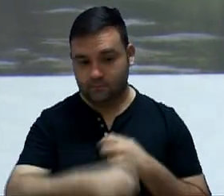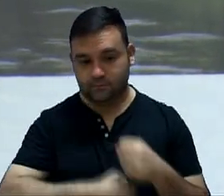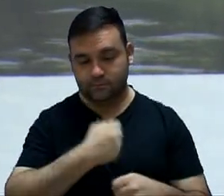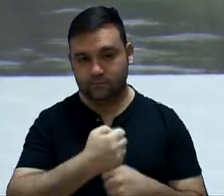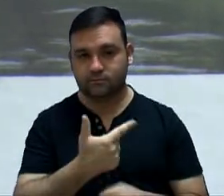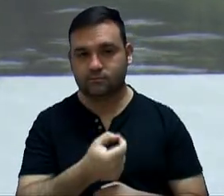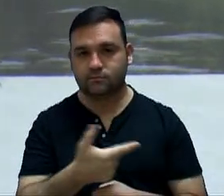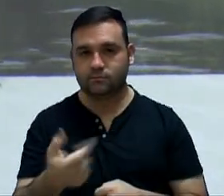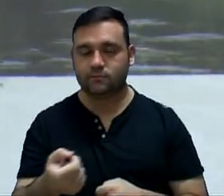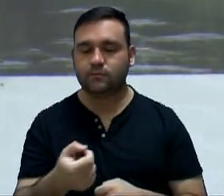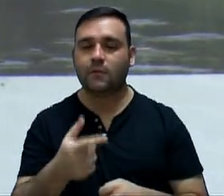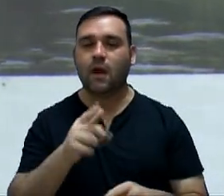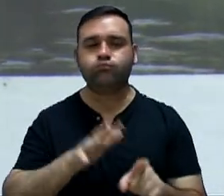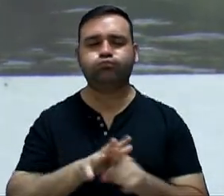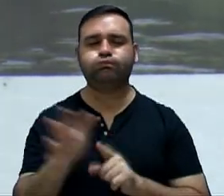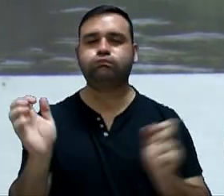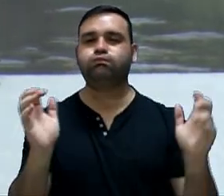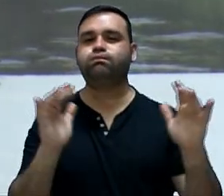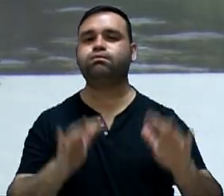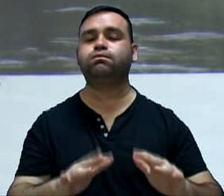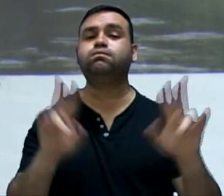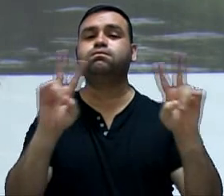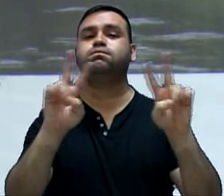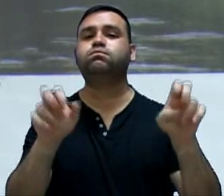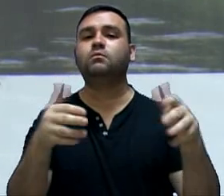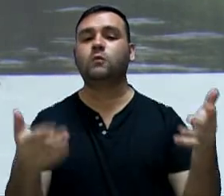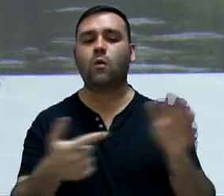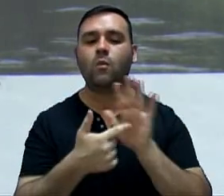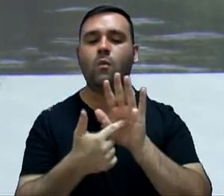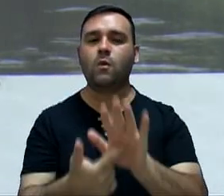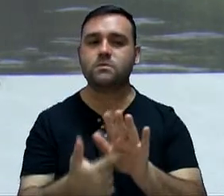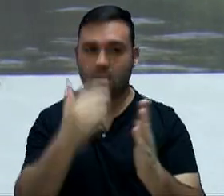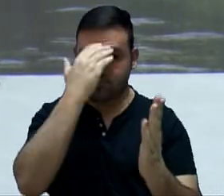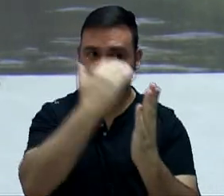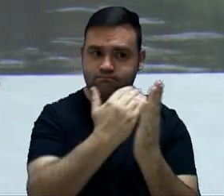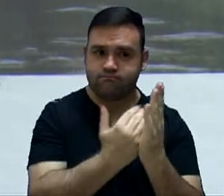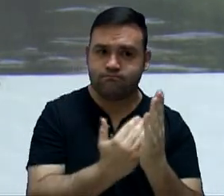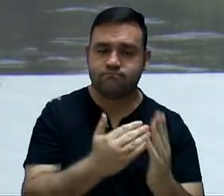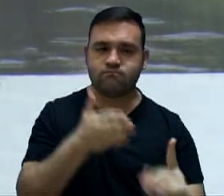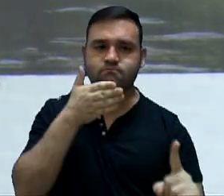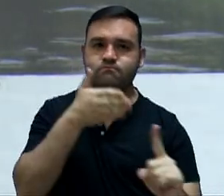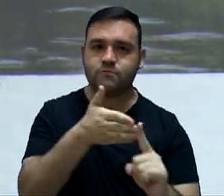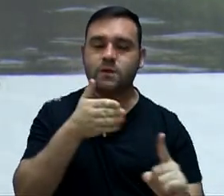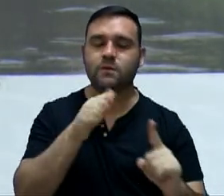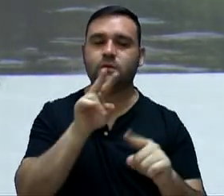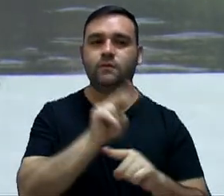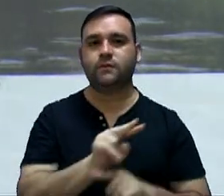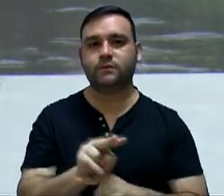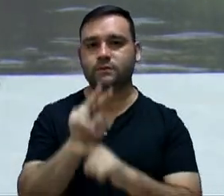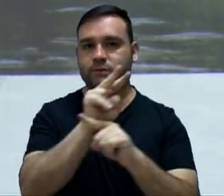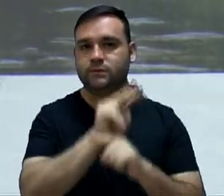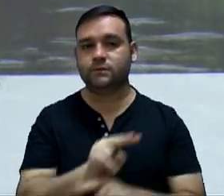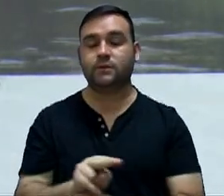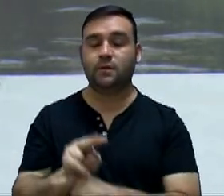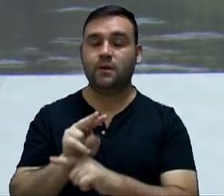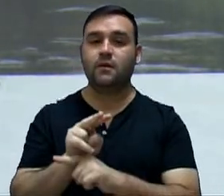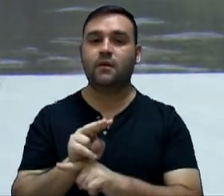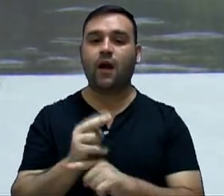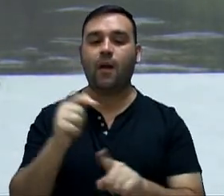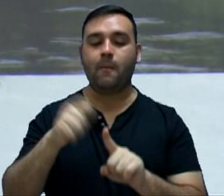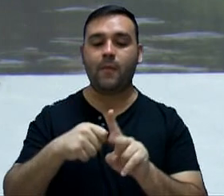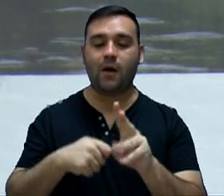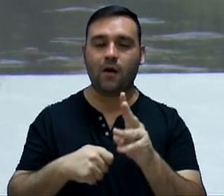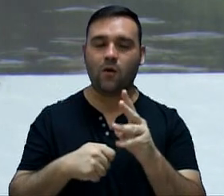2020, a audiência pública para apresentação do cumprimento das metas fiscais do terceiro